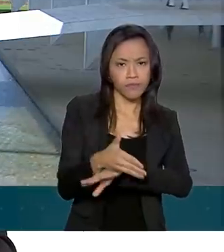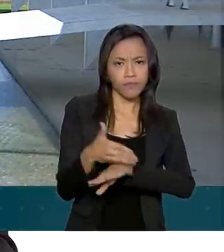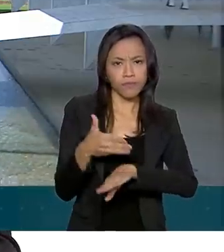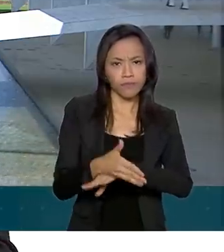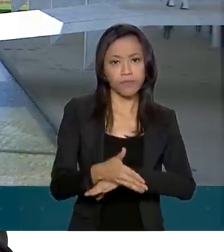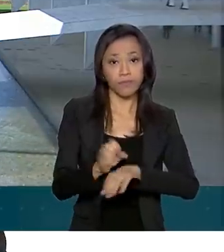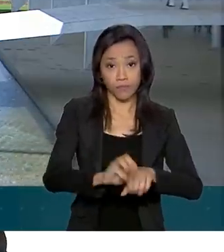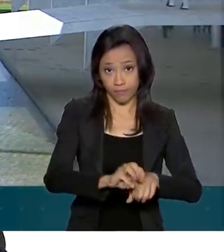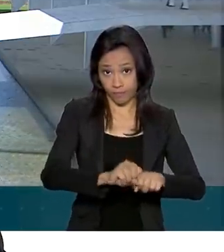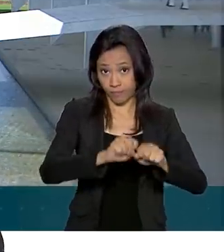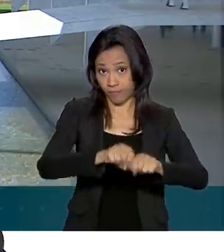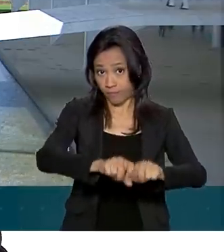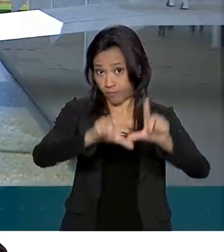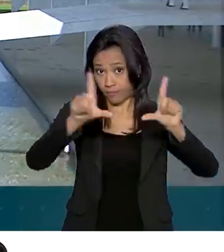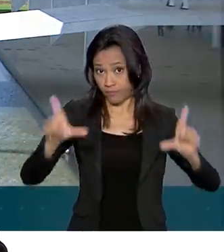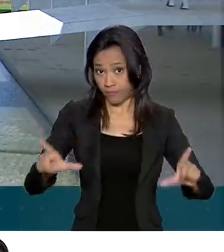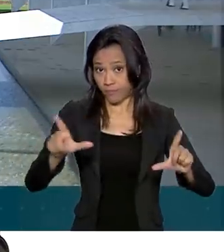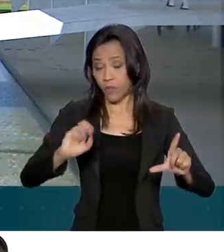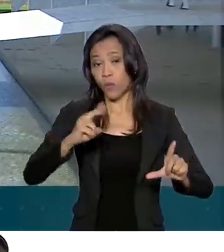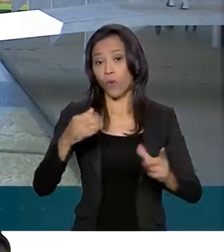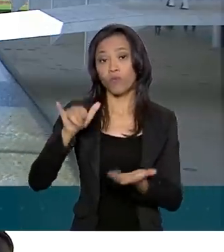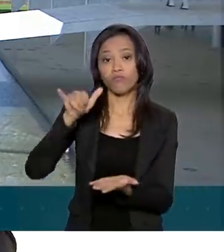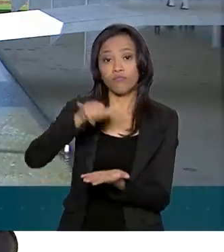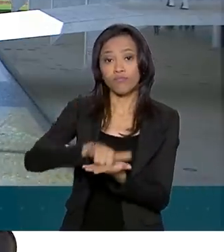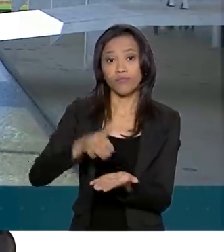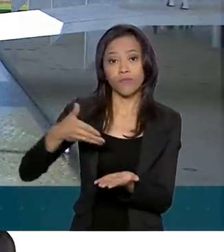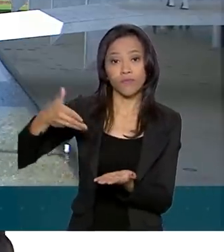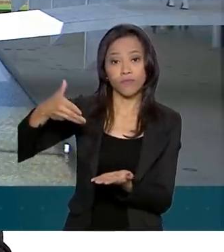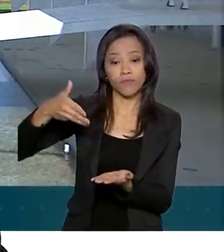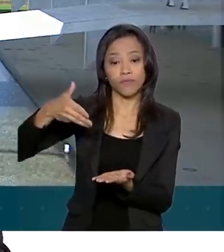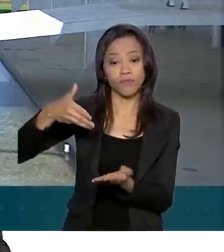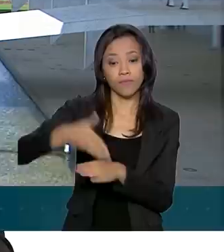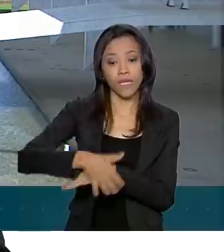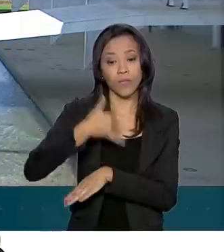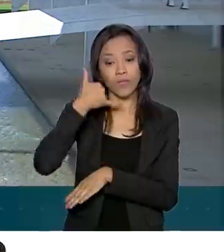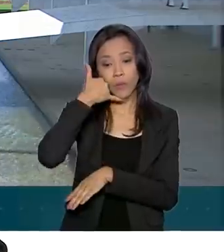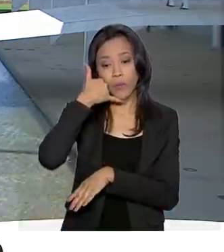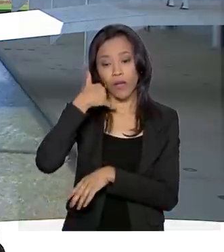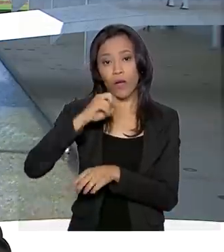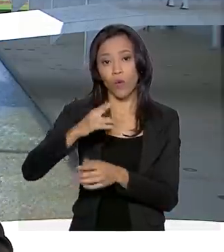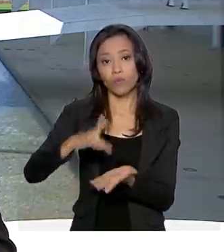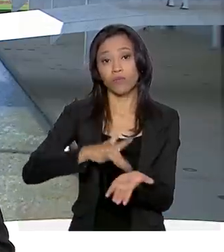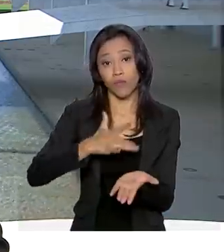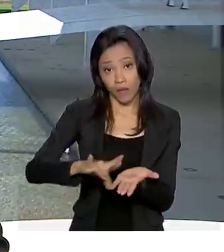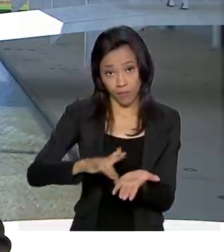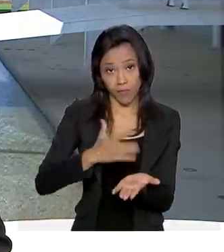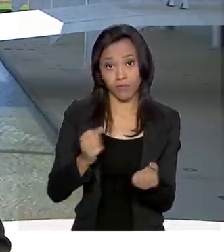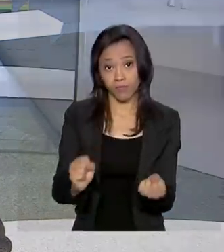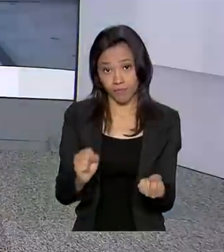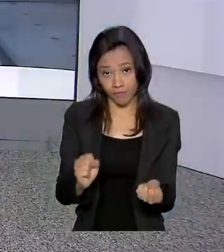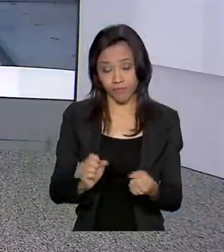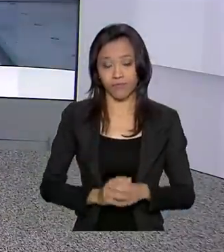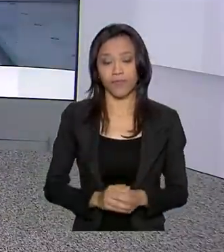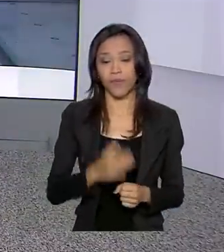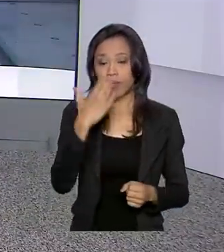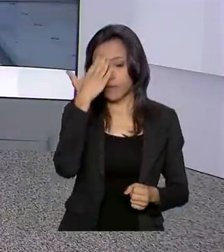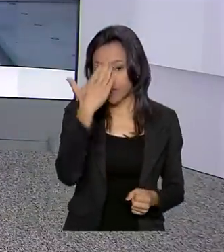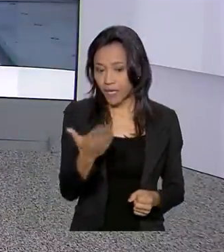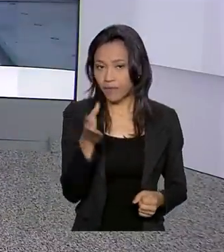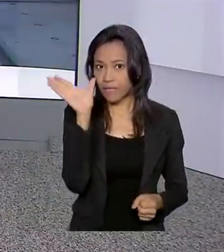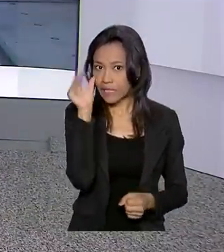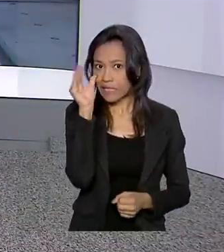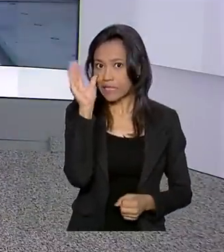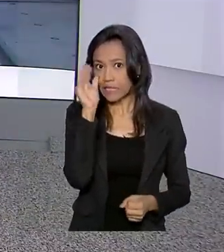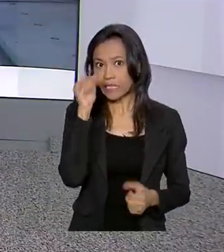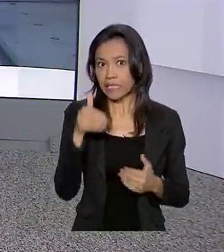participante e também no aplicativo do Enem no celular e também no tablet. Renata, com você. Obrigada, Glauco. É bom ficar de olho